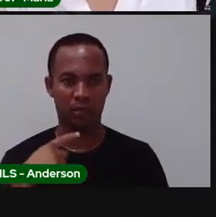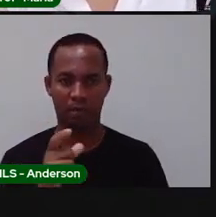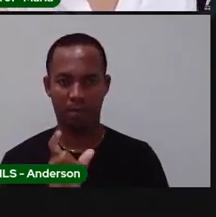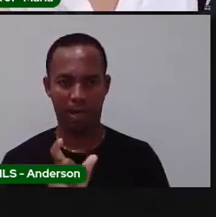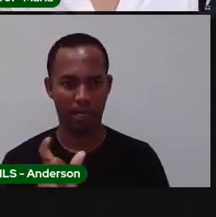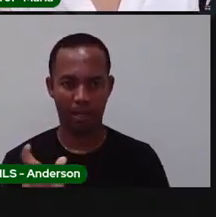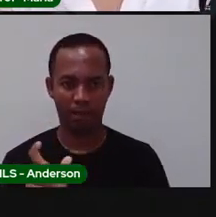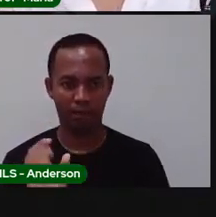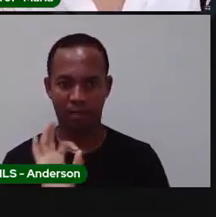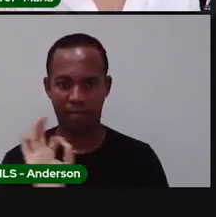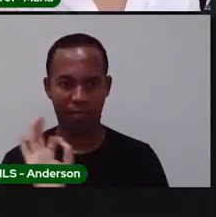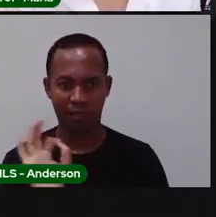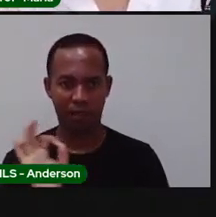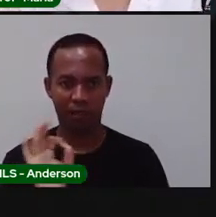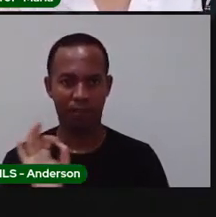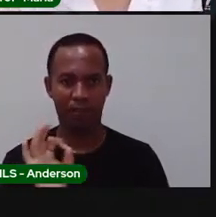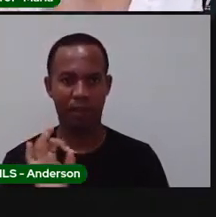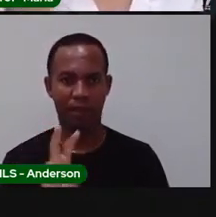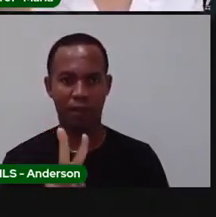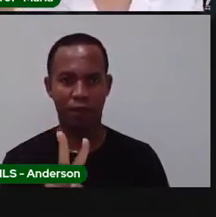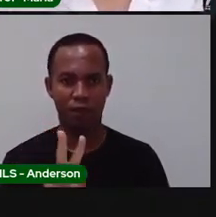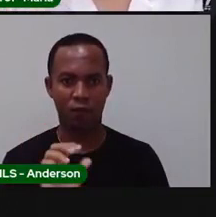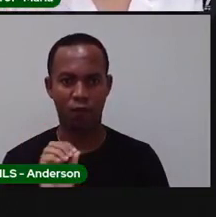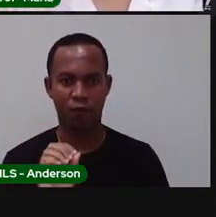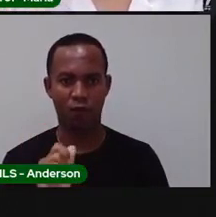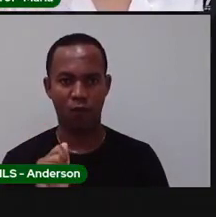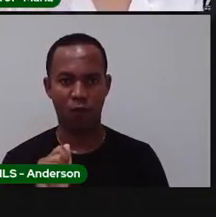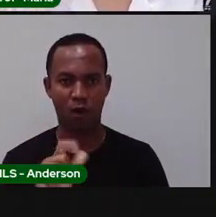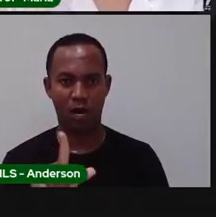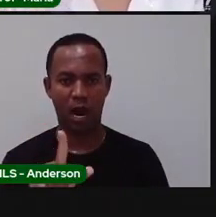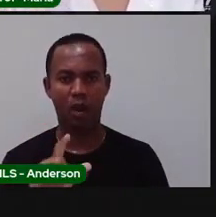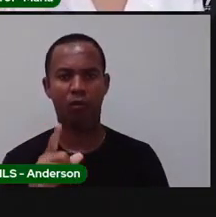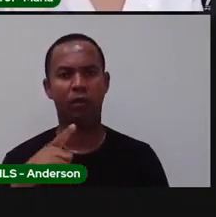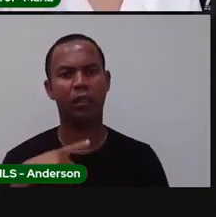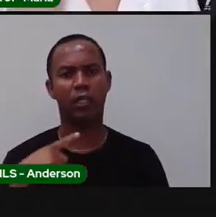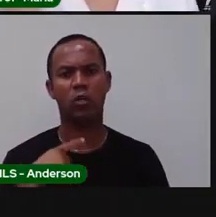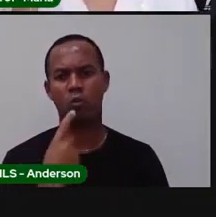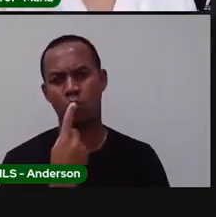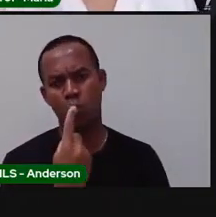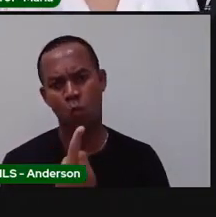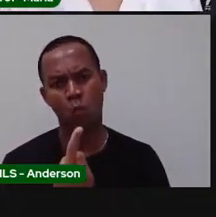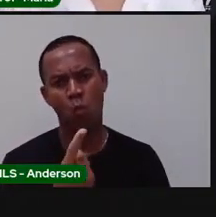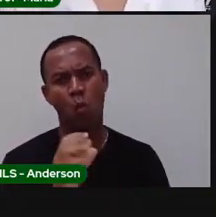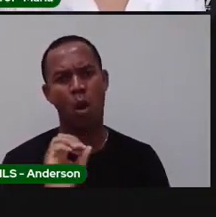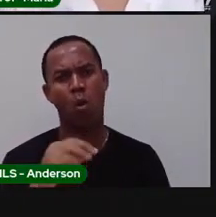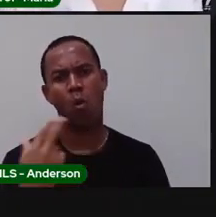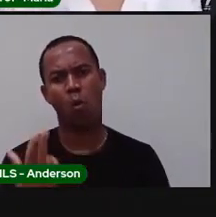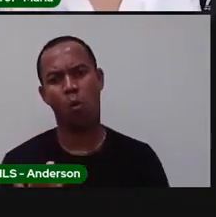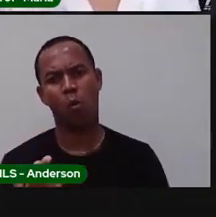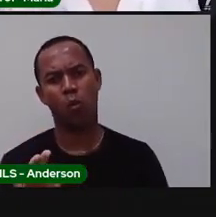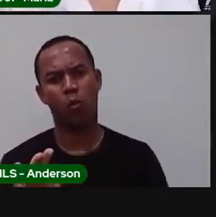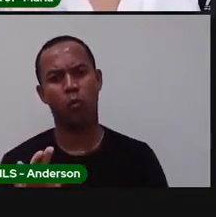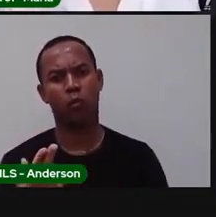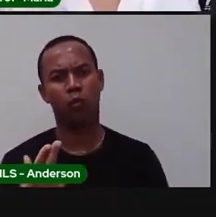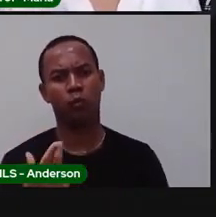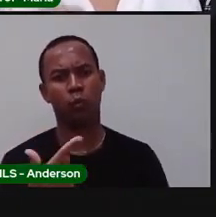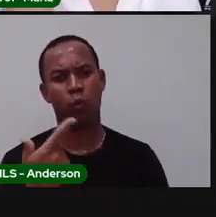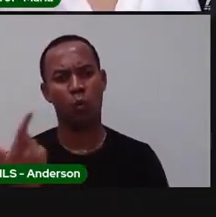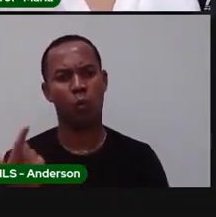sílaba sem vogal. Então, eu posso ter uma sílaba com somente uma vogal. Eu posso ter consoante, vogal.